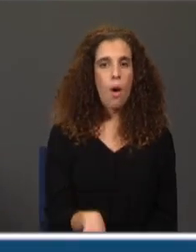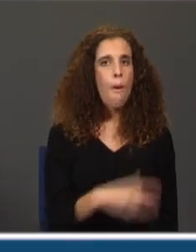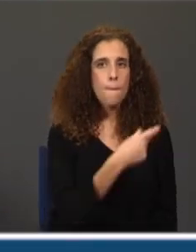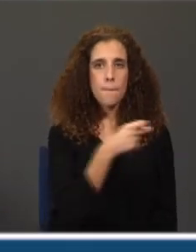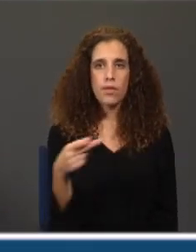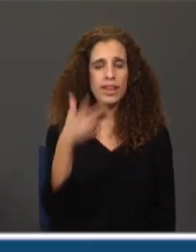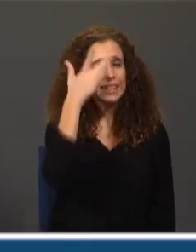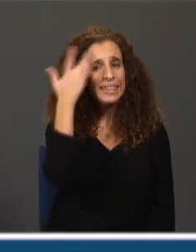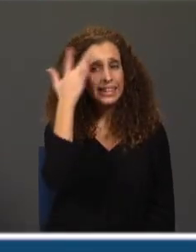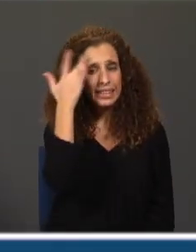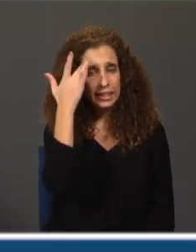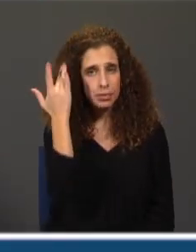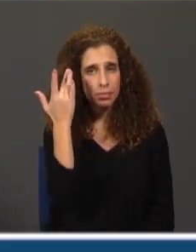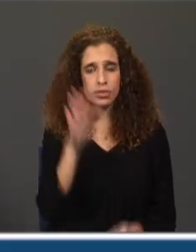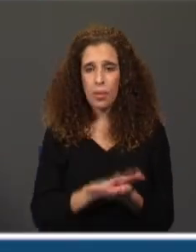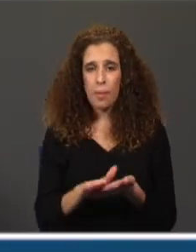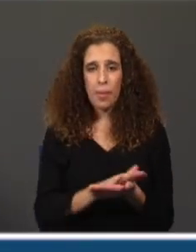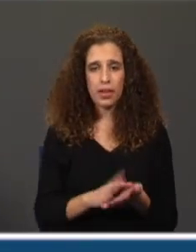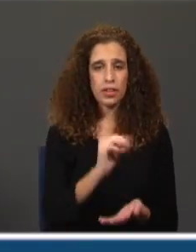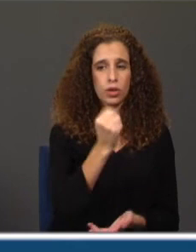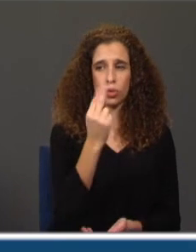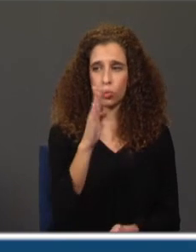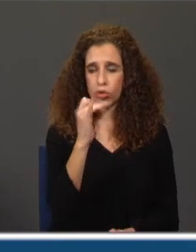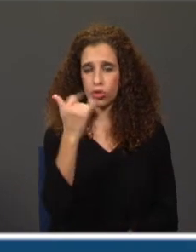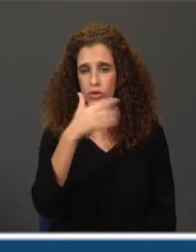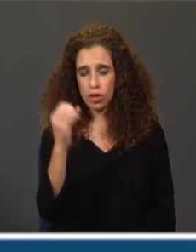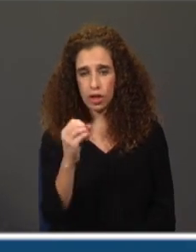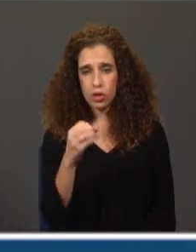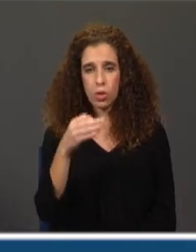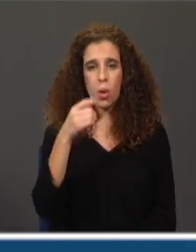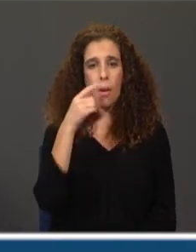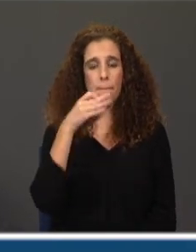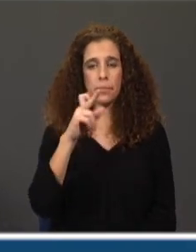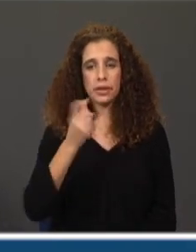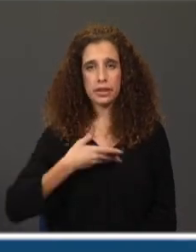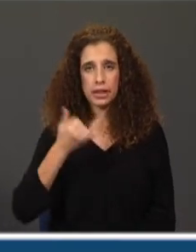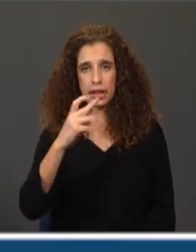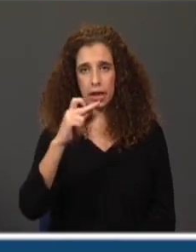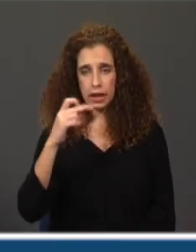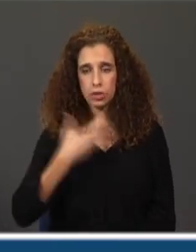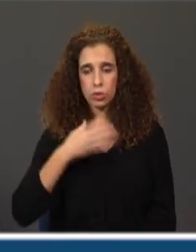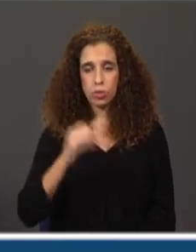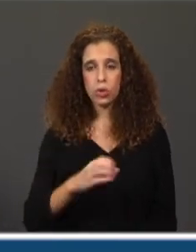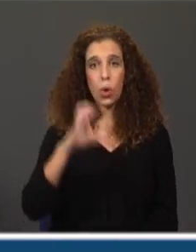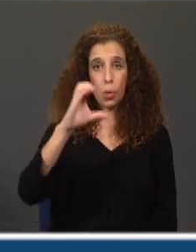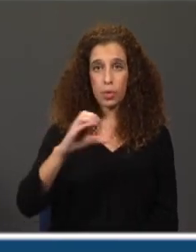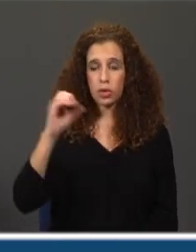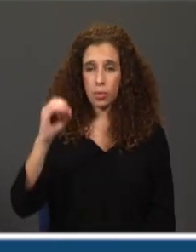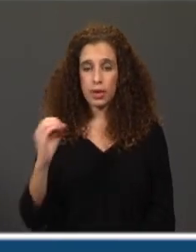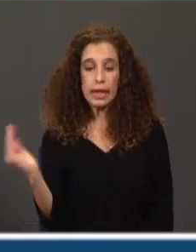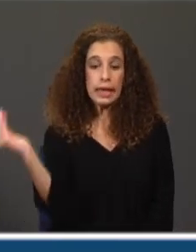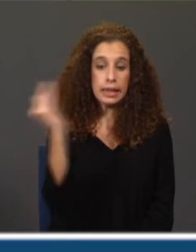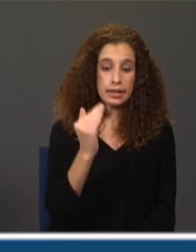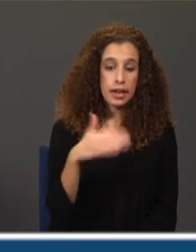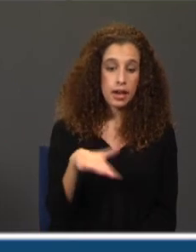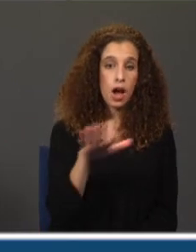básica, em que temos sujeito, predicado e um complemento oblíquo, porque é exigido pelo verbo regressar a qualquer